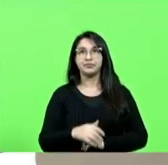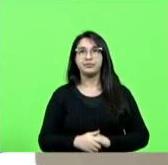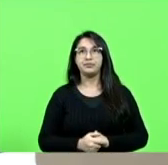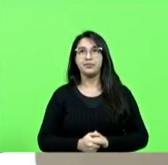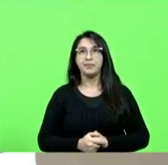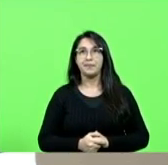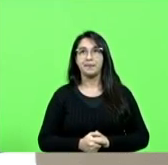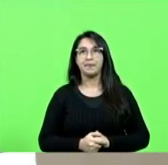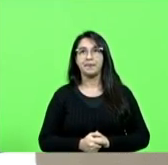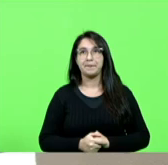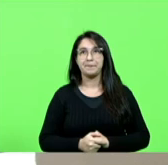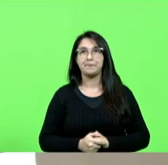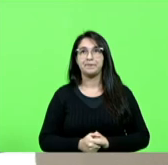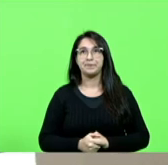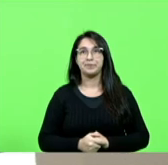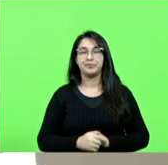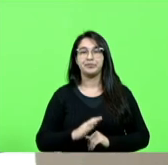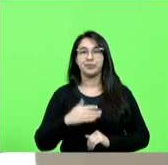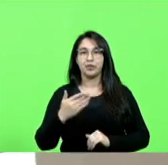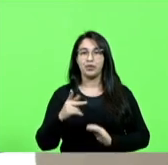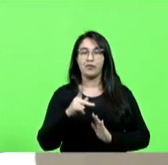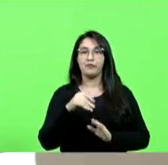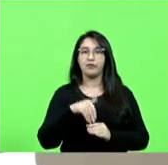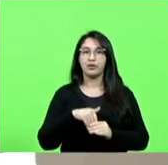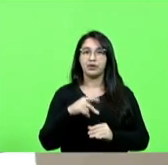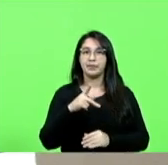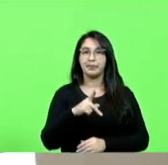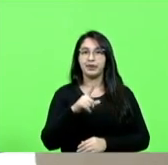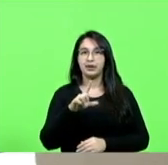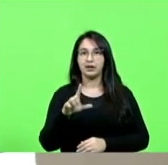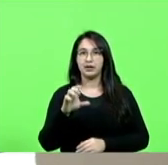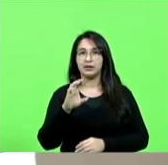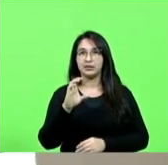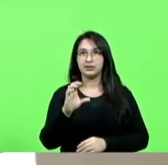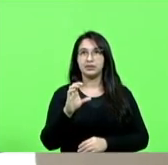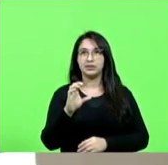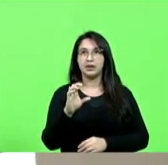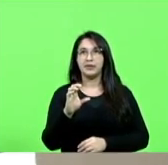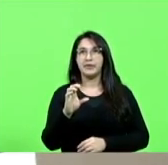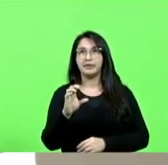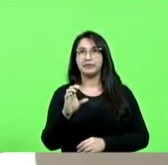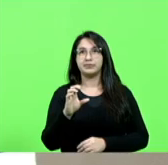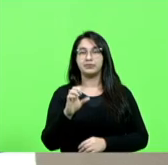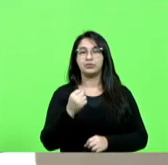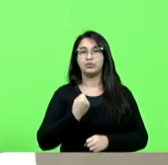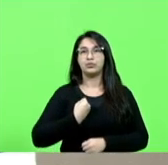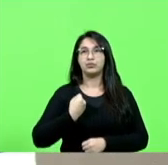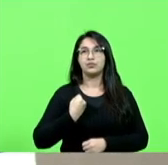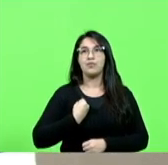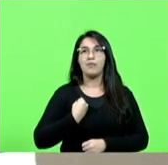Informo, senhores líderes, que na sequência nós iremos votar o PLC. de número